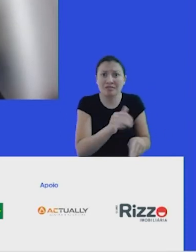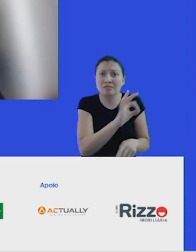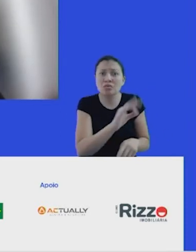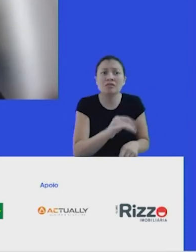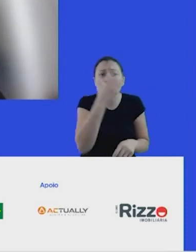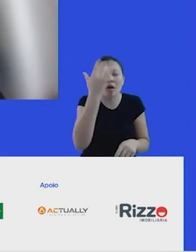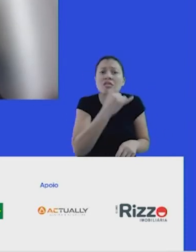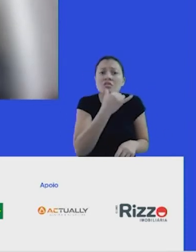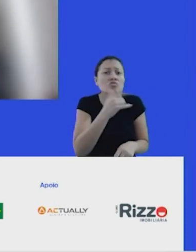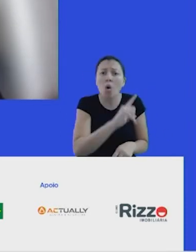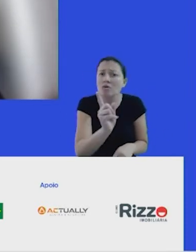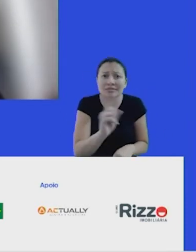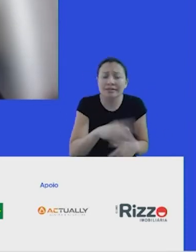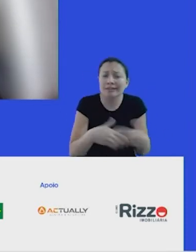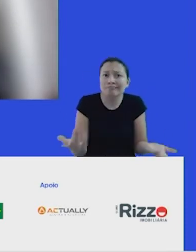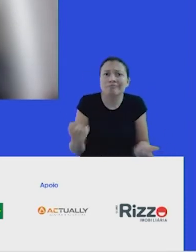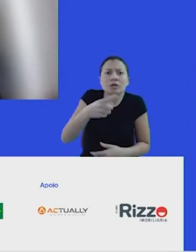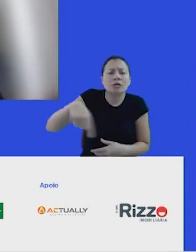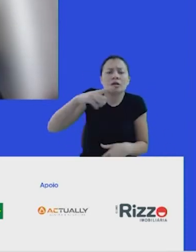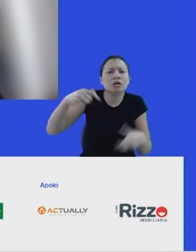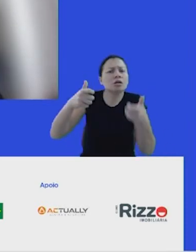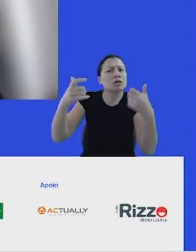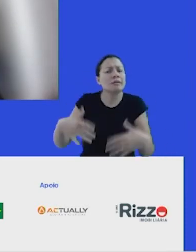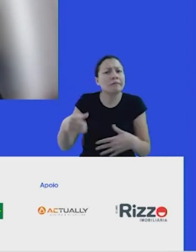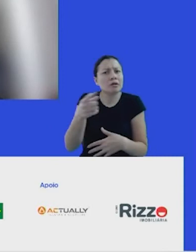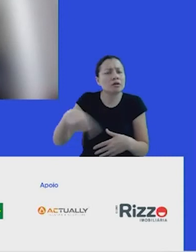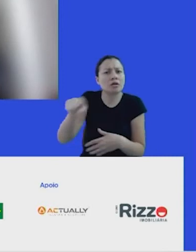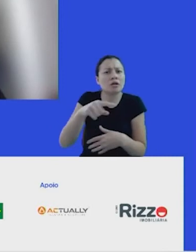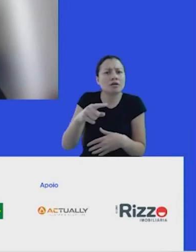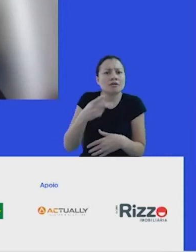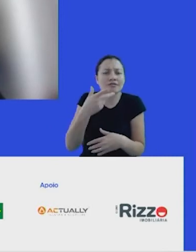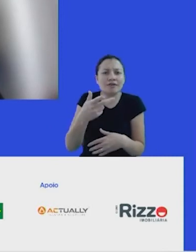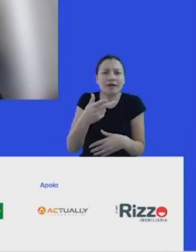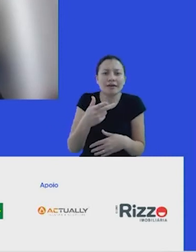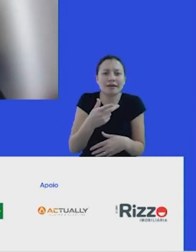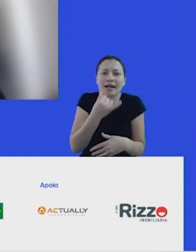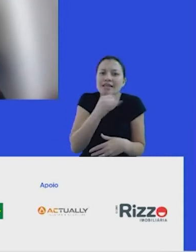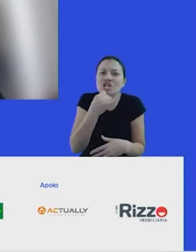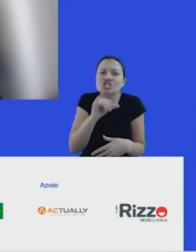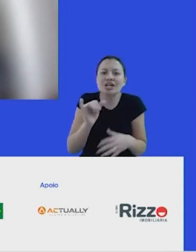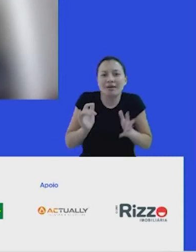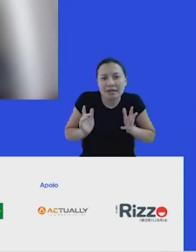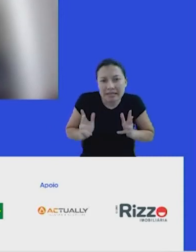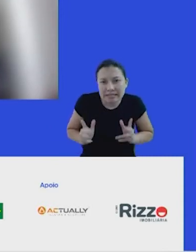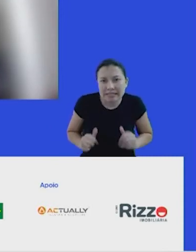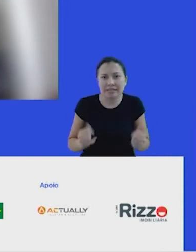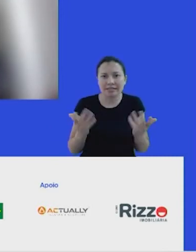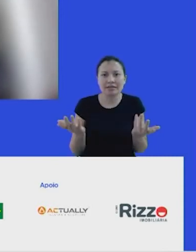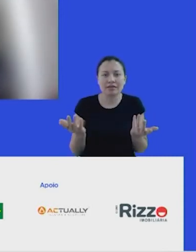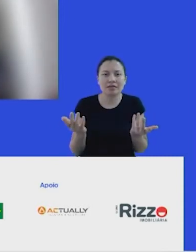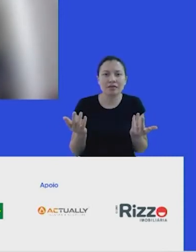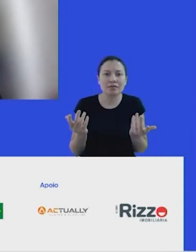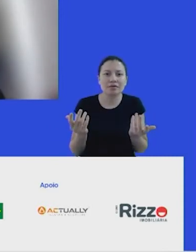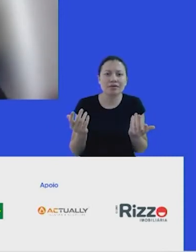que quando a gente fala de, talvez, uma energia mais limpa que, de alguma forma, pode ser mais